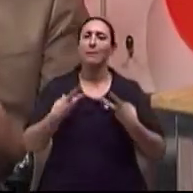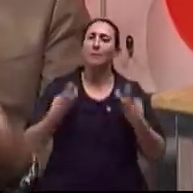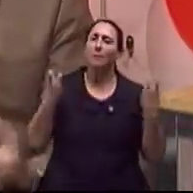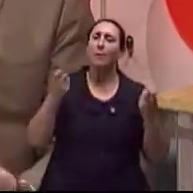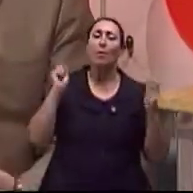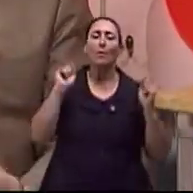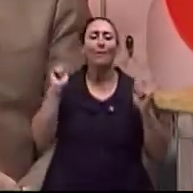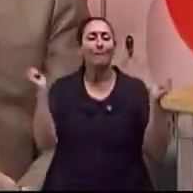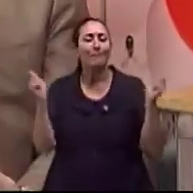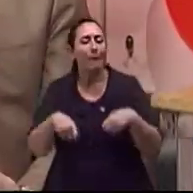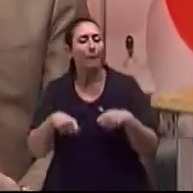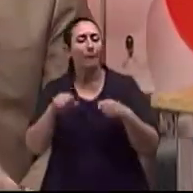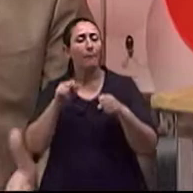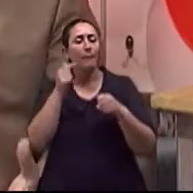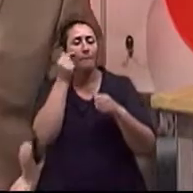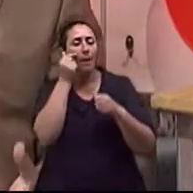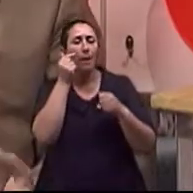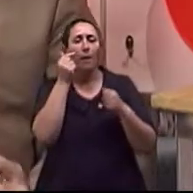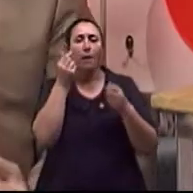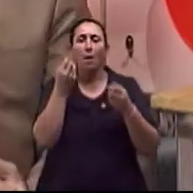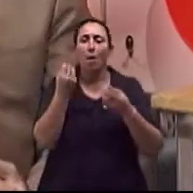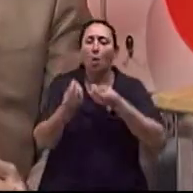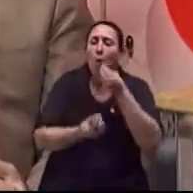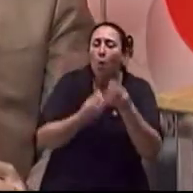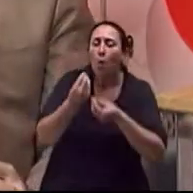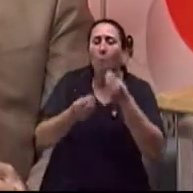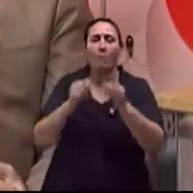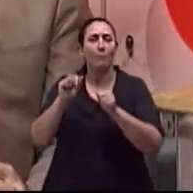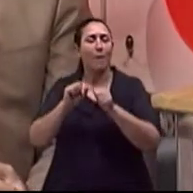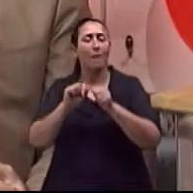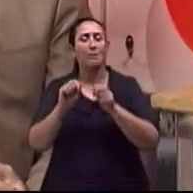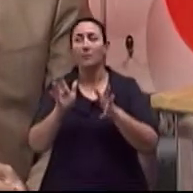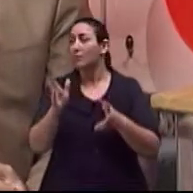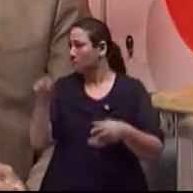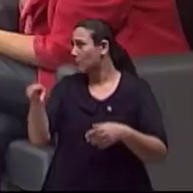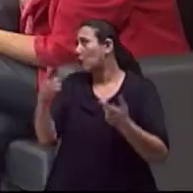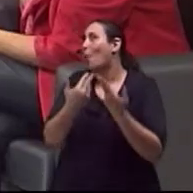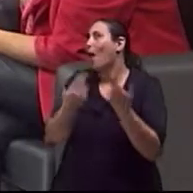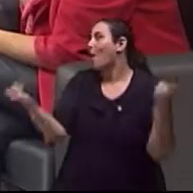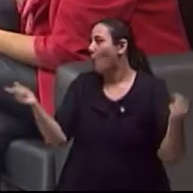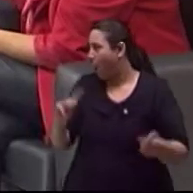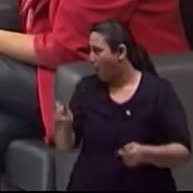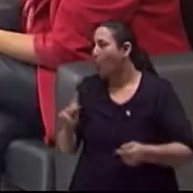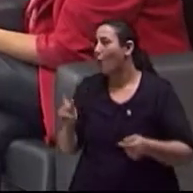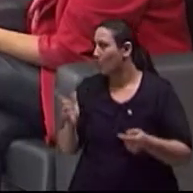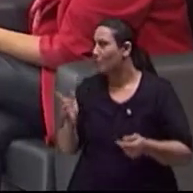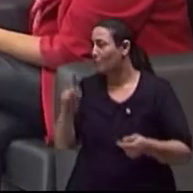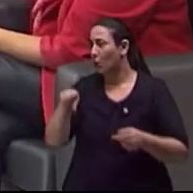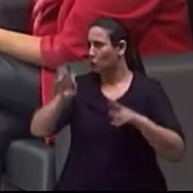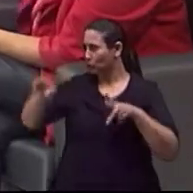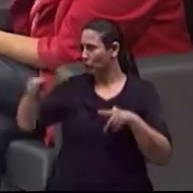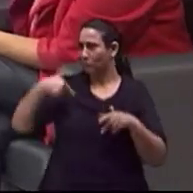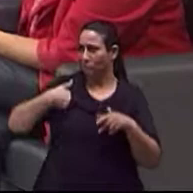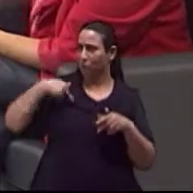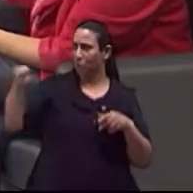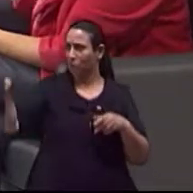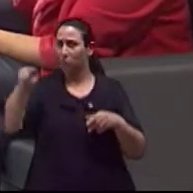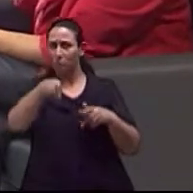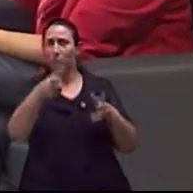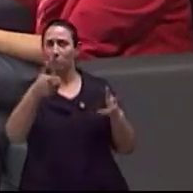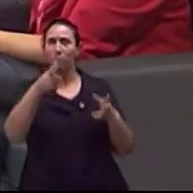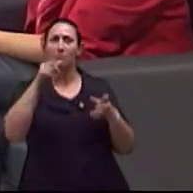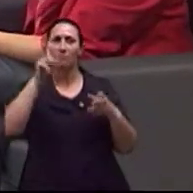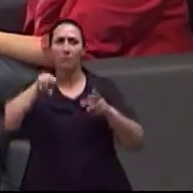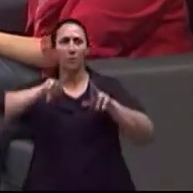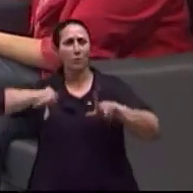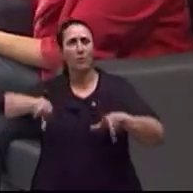perceber a dinâmica de funcionamento A nossa dinâmica de funcionamento Ah, ok E que não é igual, nós só somos semelhantes A tua é diferente da minha, diferente do